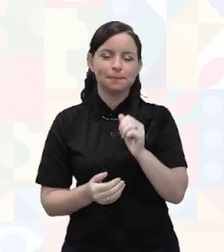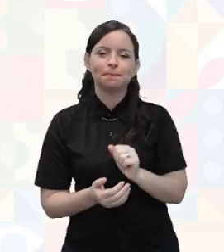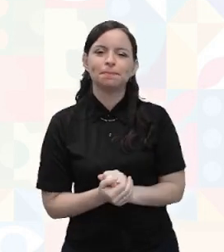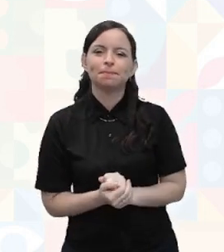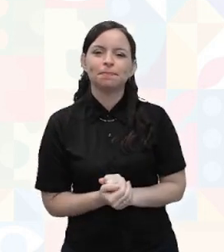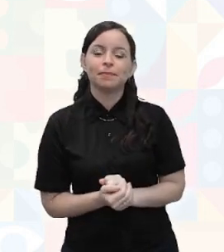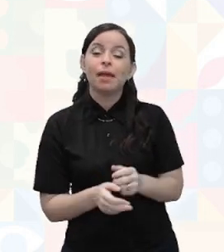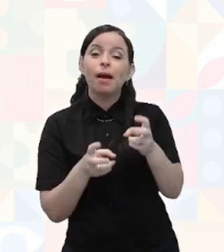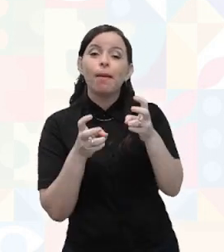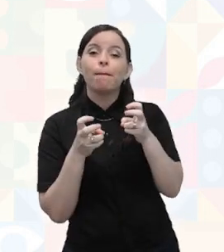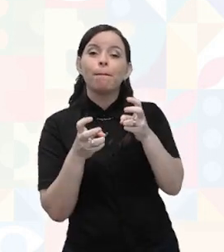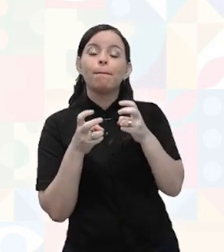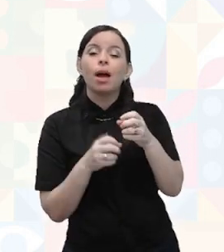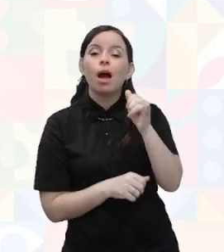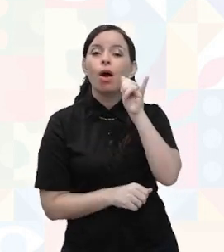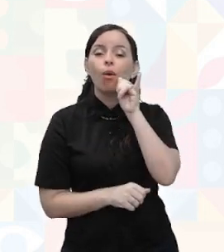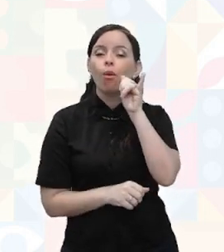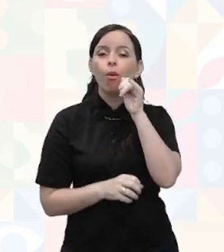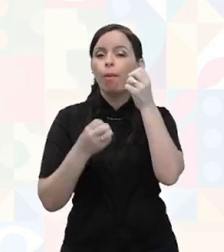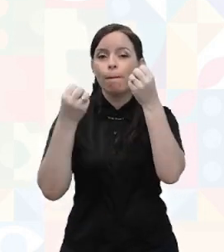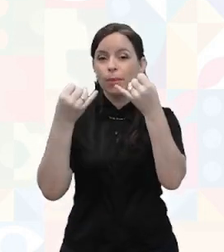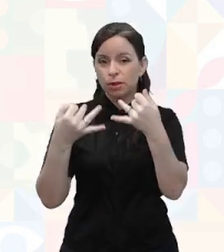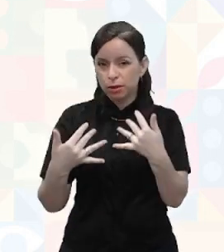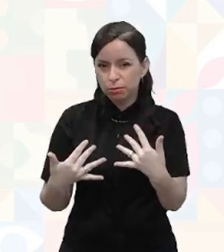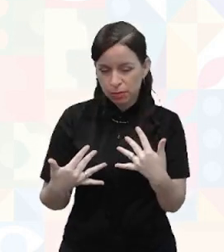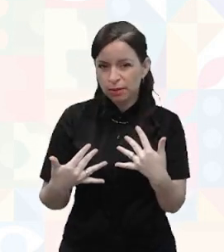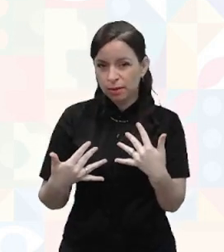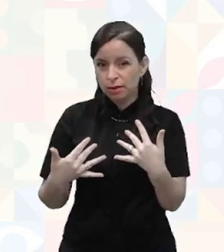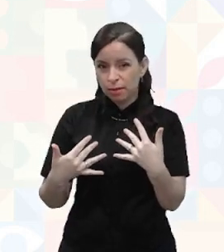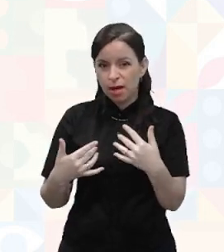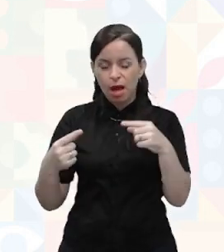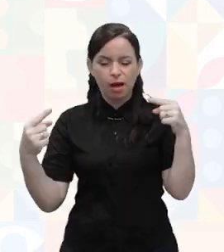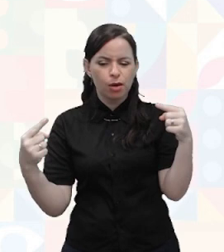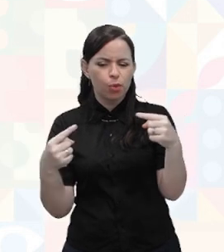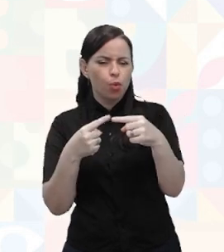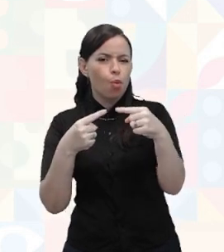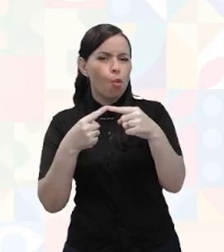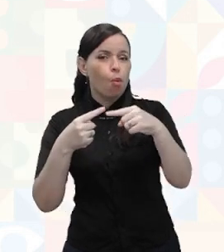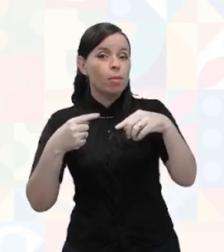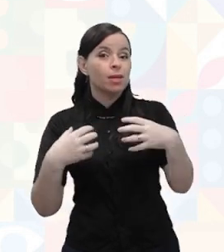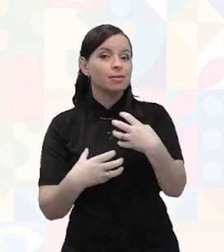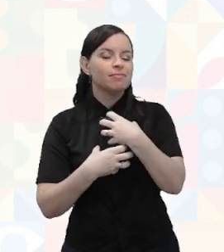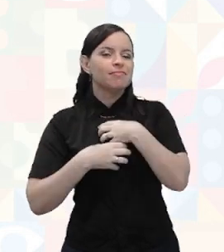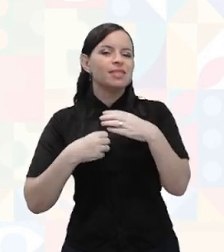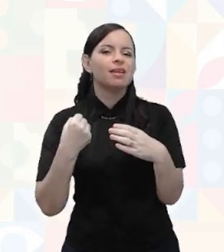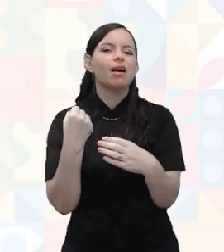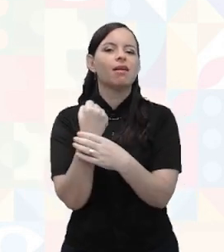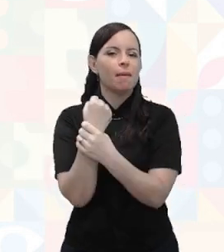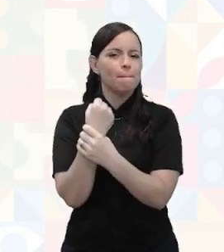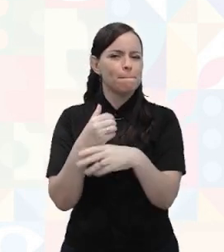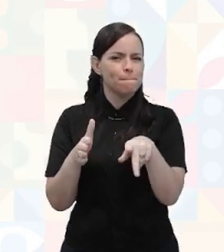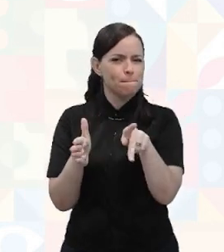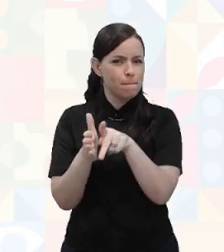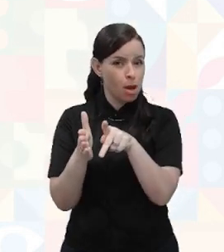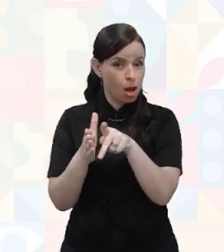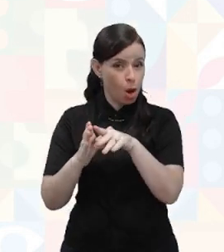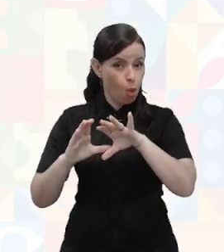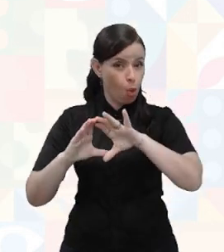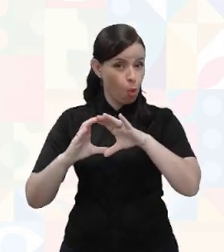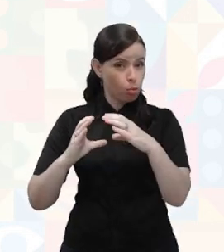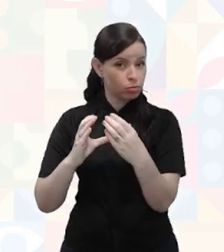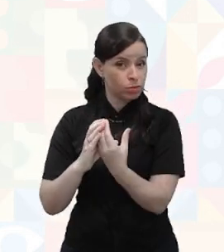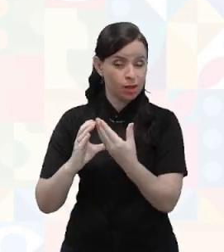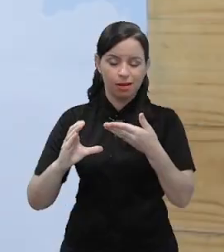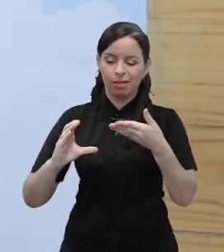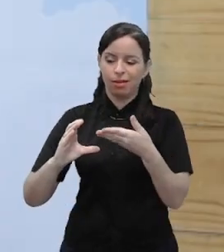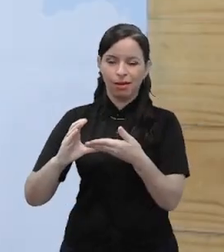diz. Ele faz essa relação com uma segurança. O é ele quer dizer com isso? Ele quer dizer que pertencer a uma comunidade, na verdade,